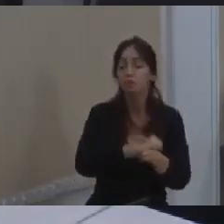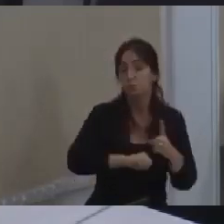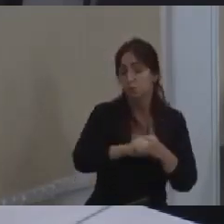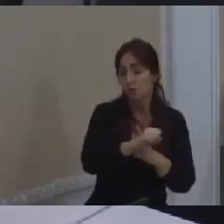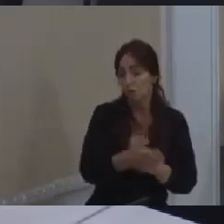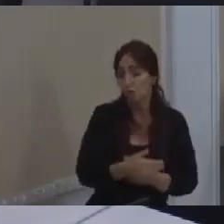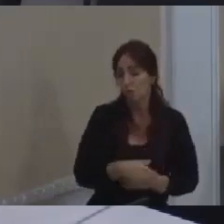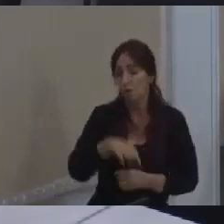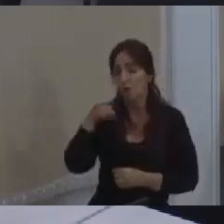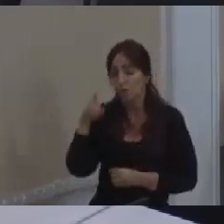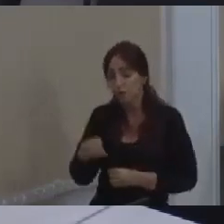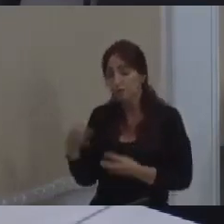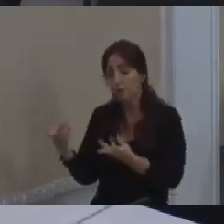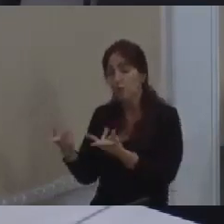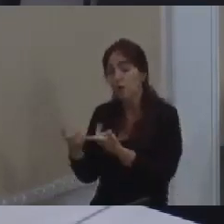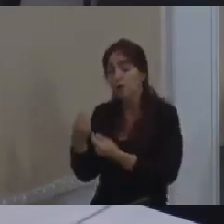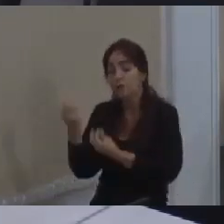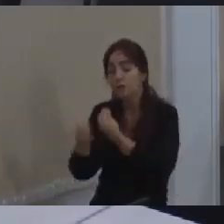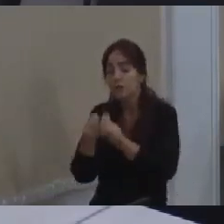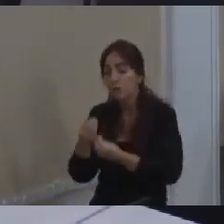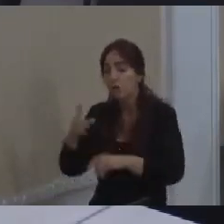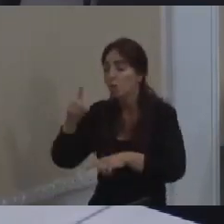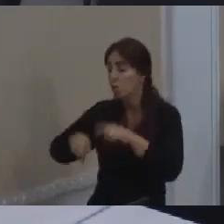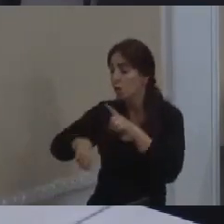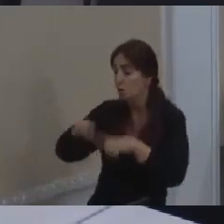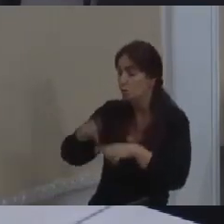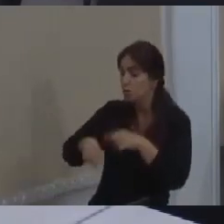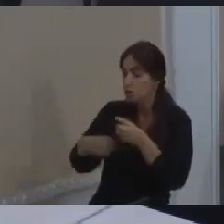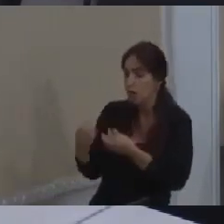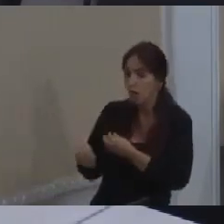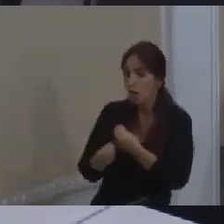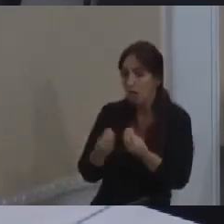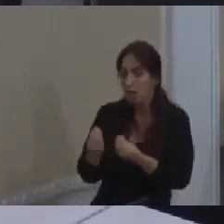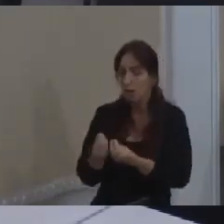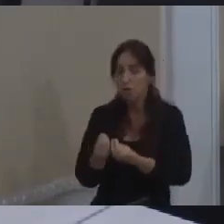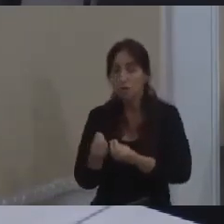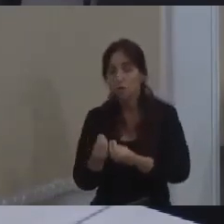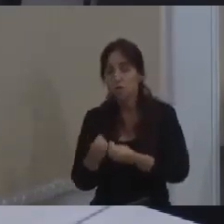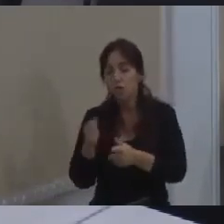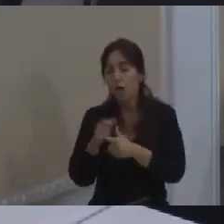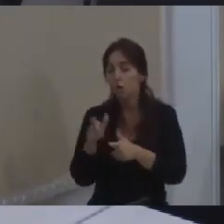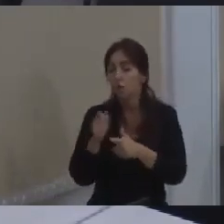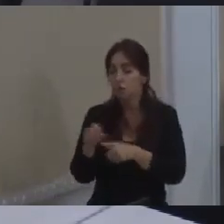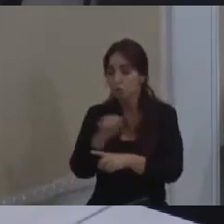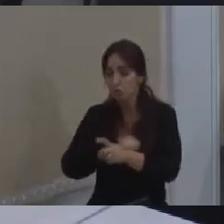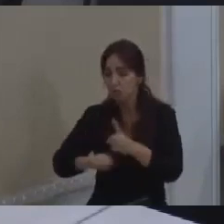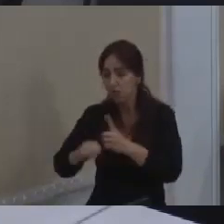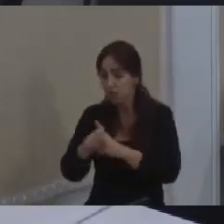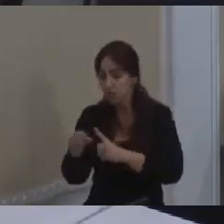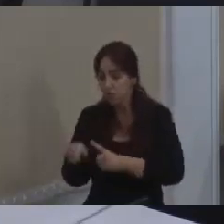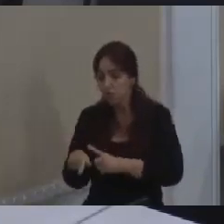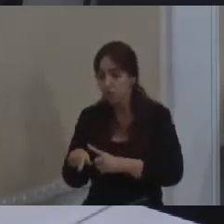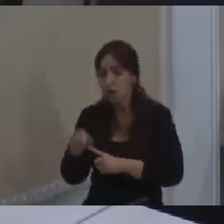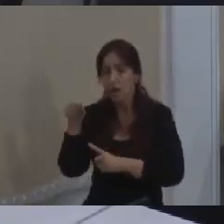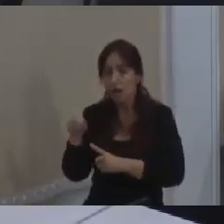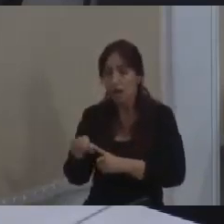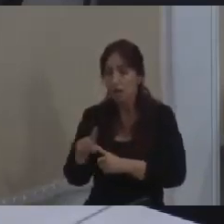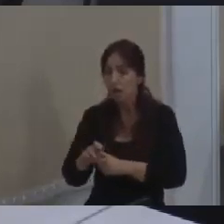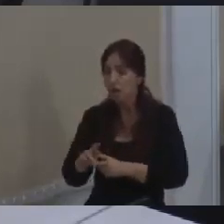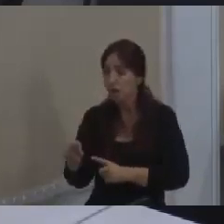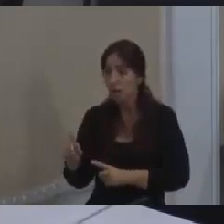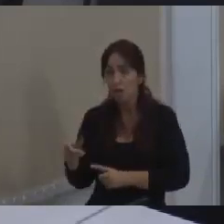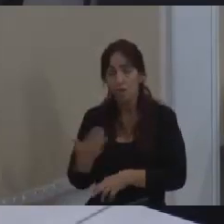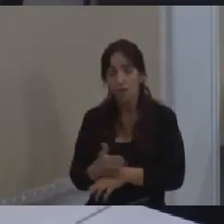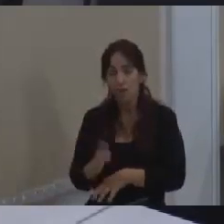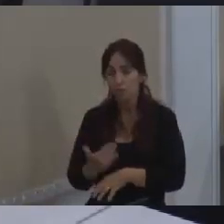vocês mesmos qualificam como sendo objeto de aluguel social, eles na verdade são inviáveis na